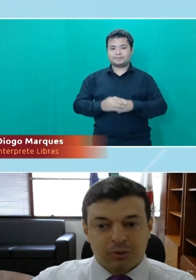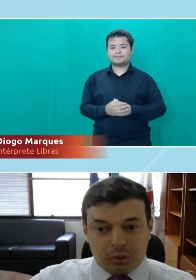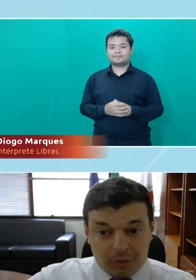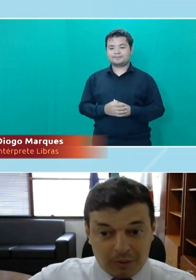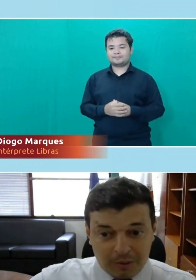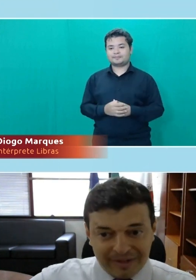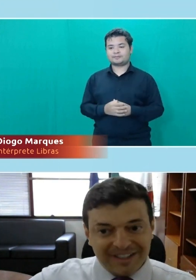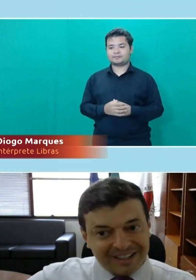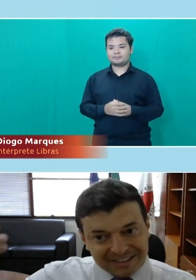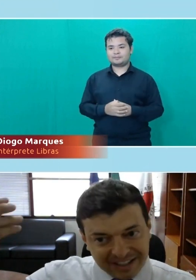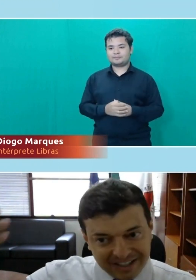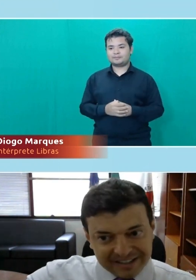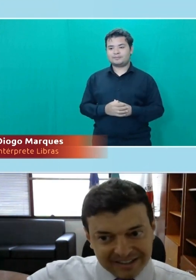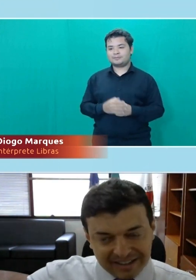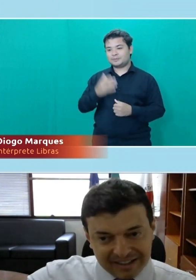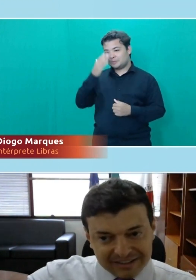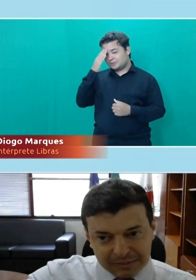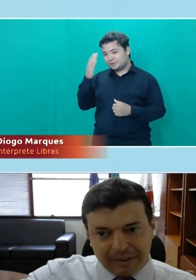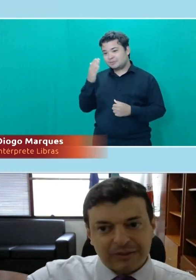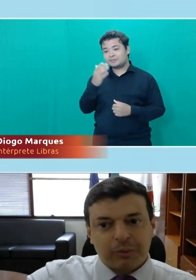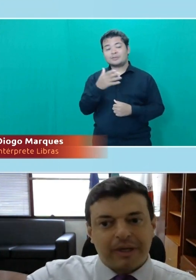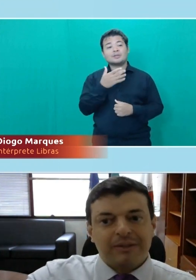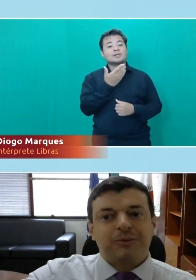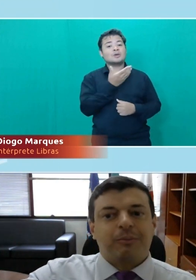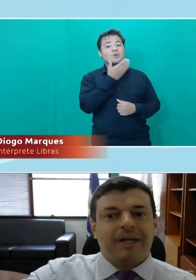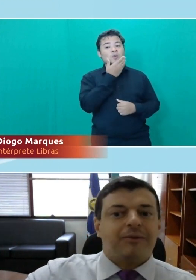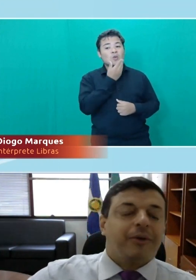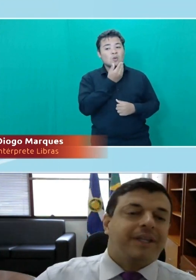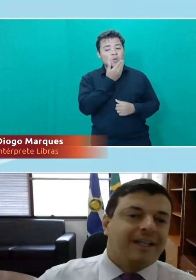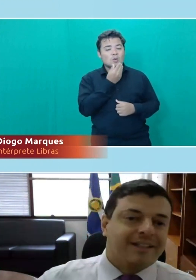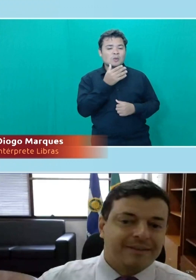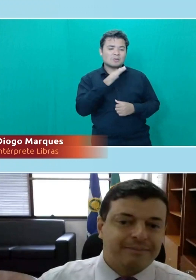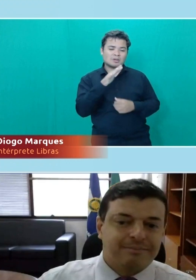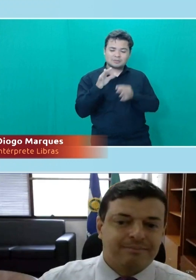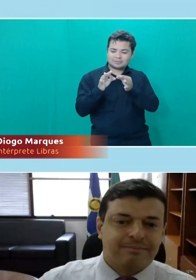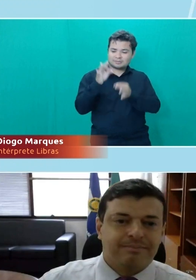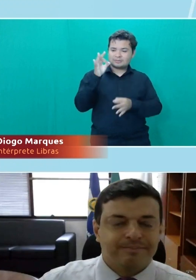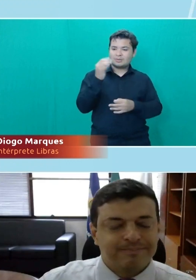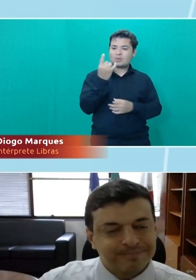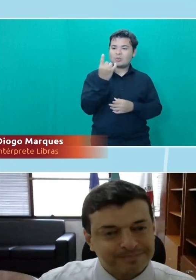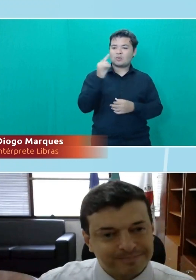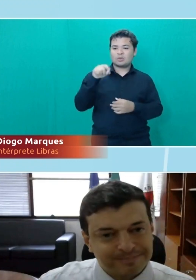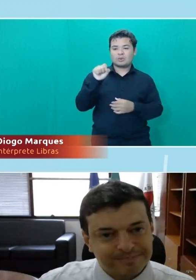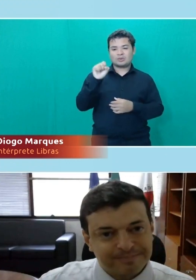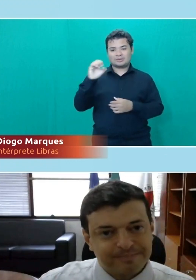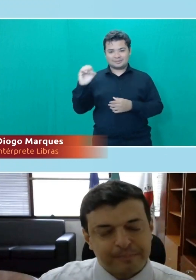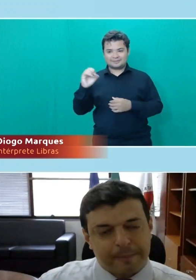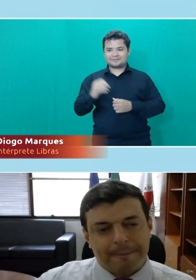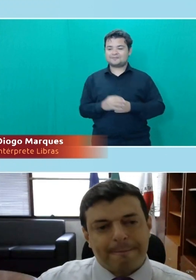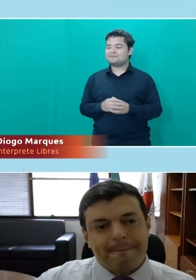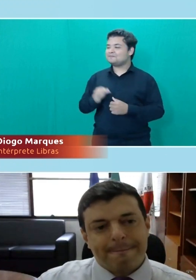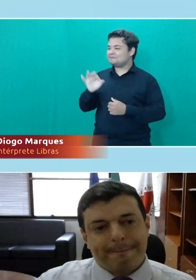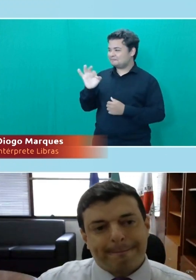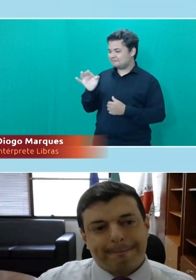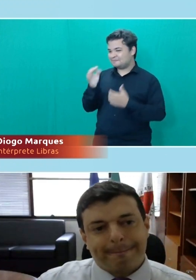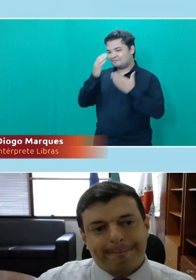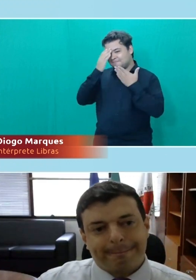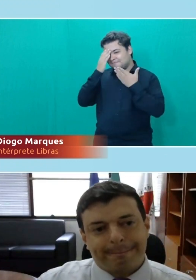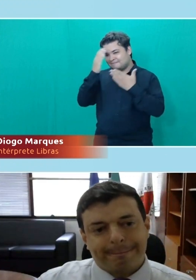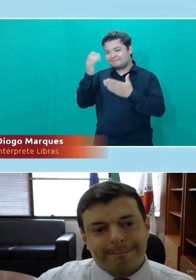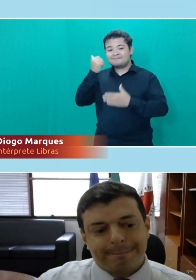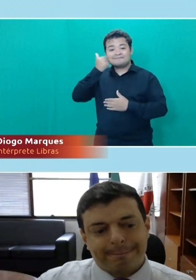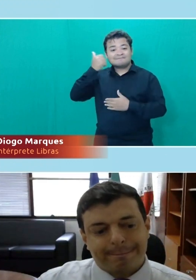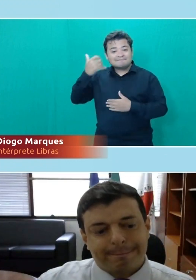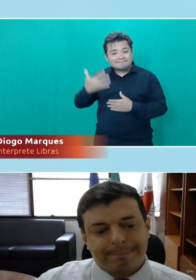Muito obrigada, Onésio. É de mais ou menos 1,80m. Tá certo. Muito obrigada pela descrição.